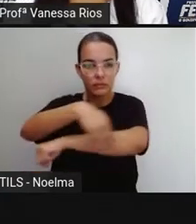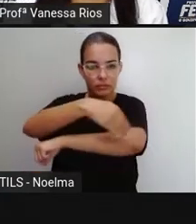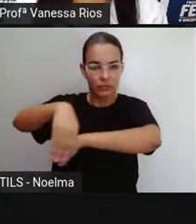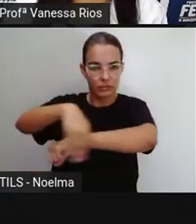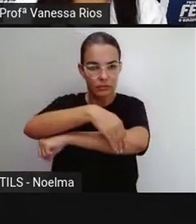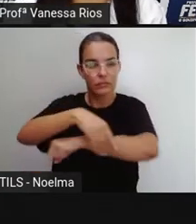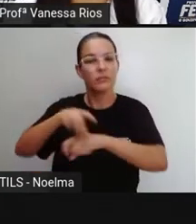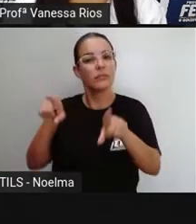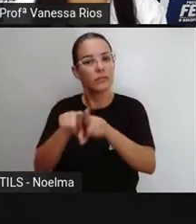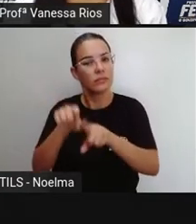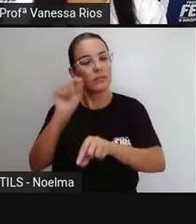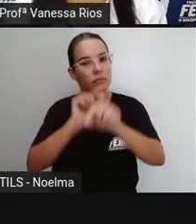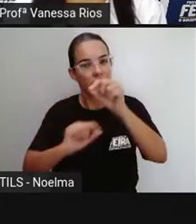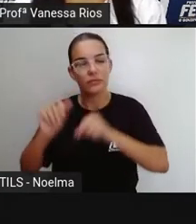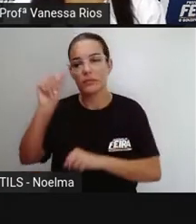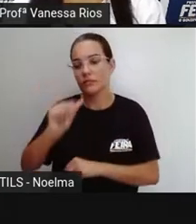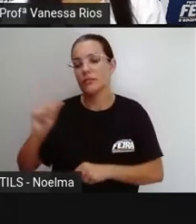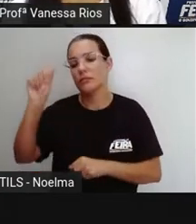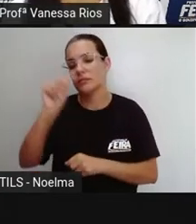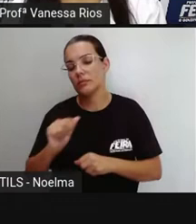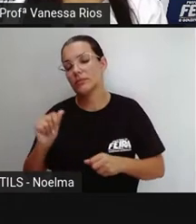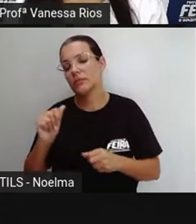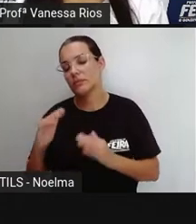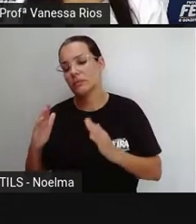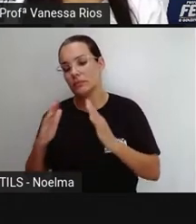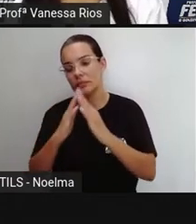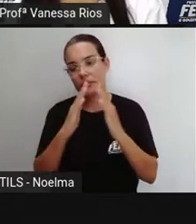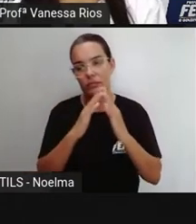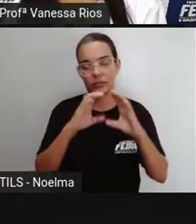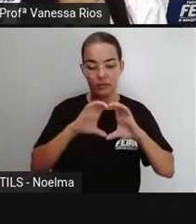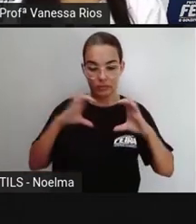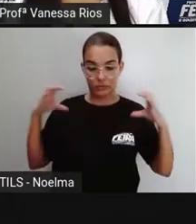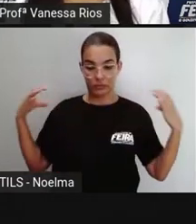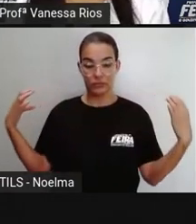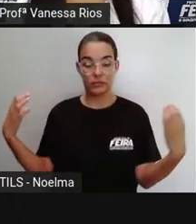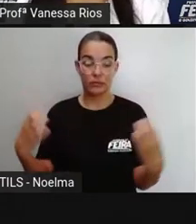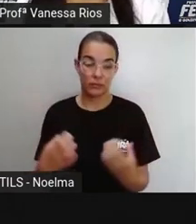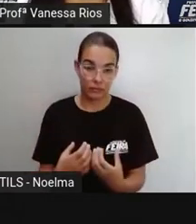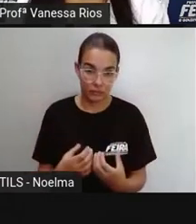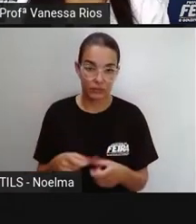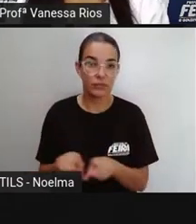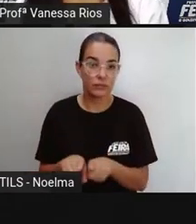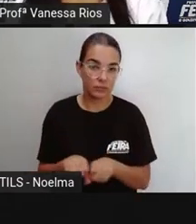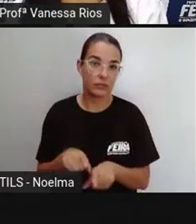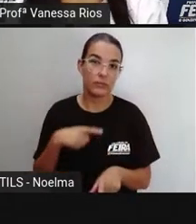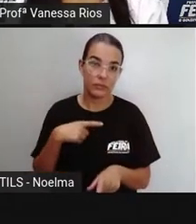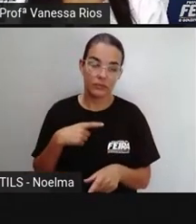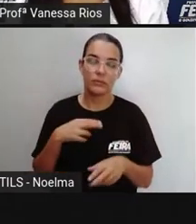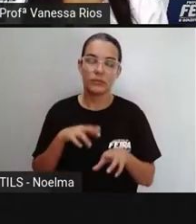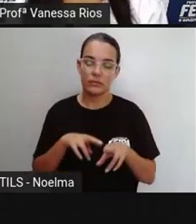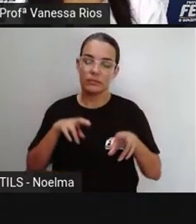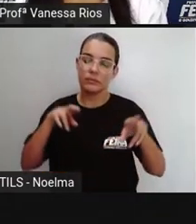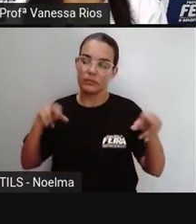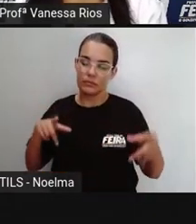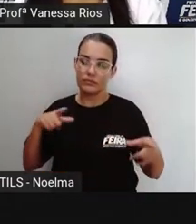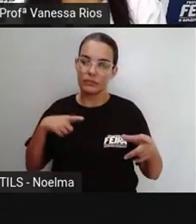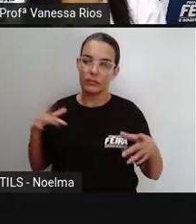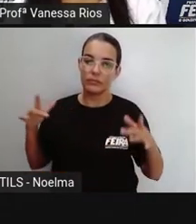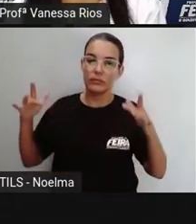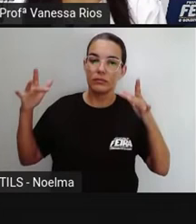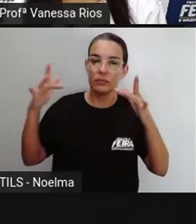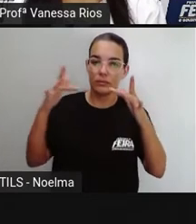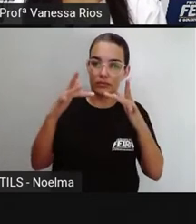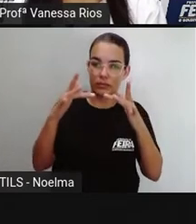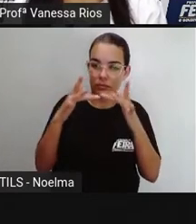moradores de condomínios fechados. Então, existem aí formas diferentes das pessoas se associarem, se